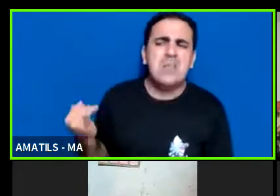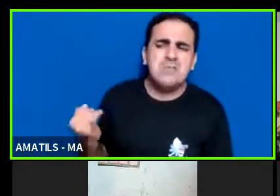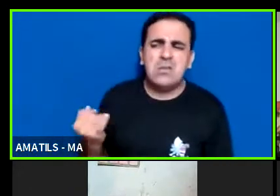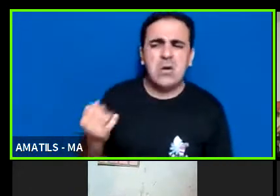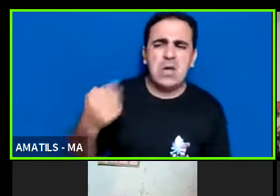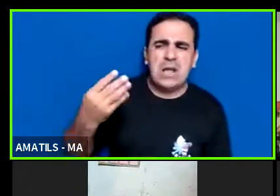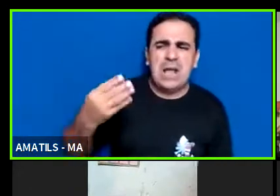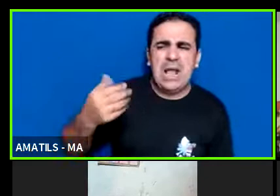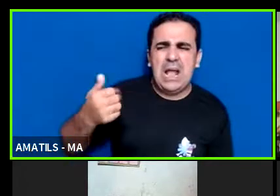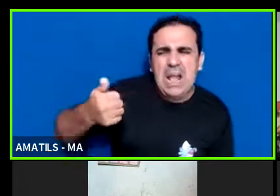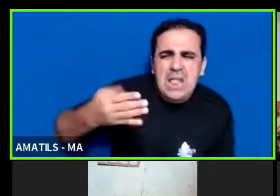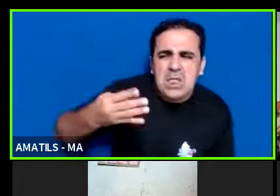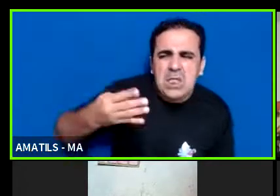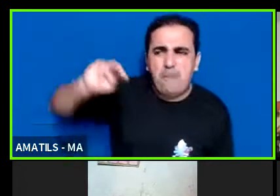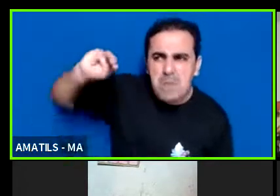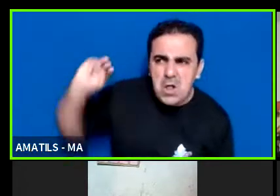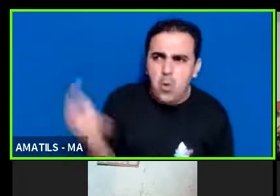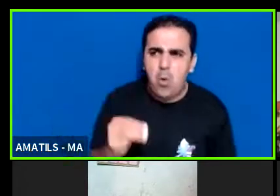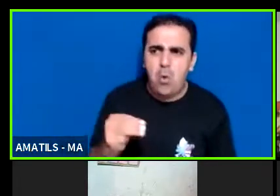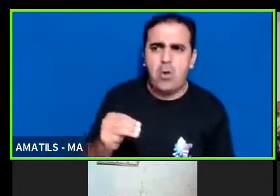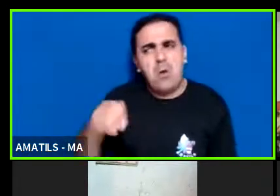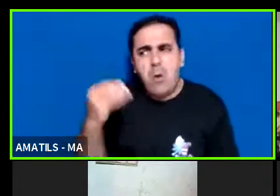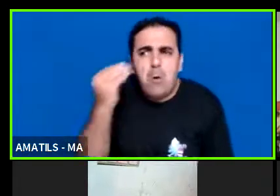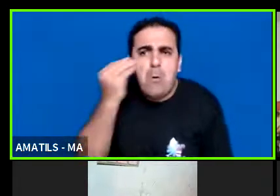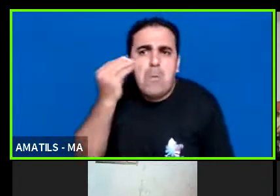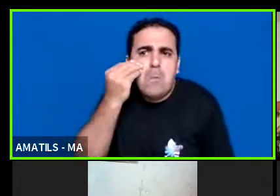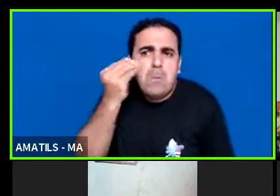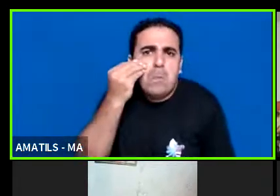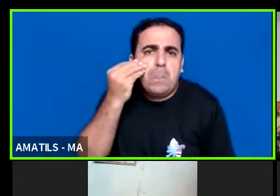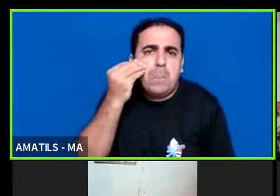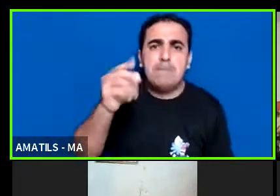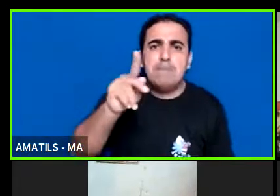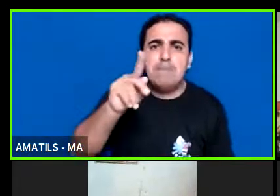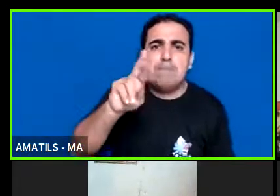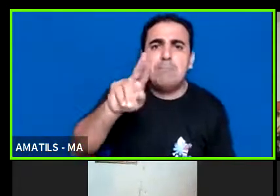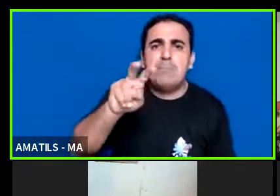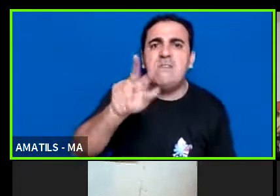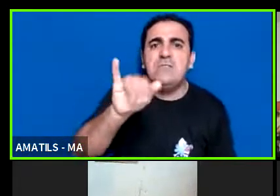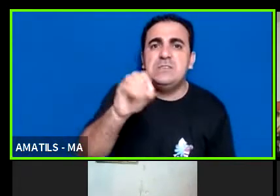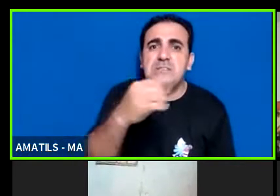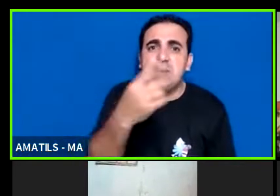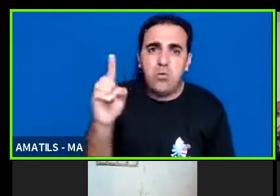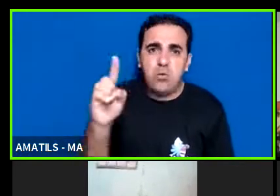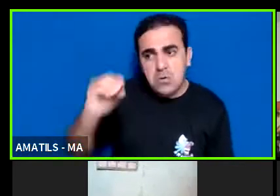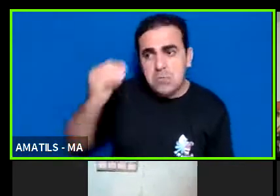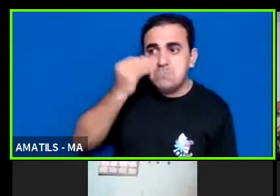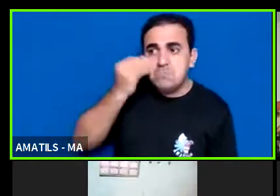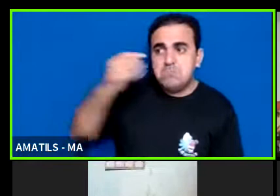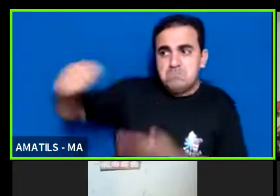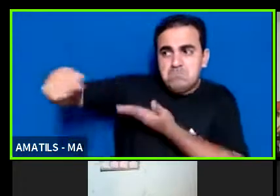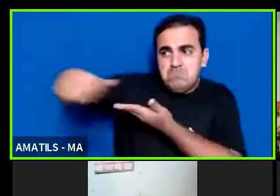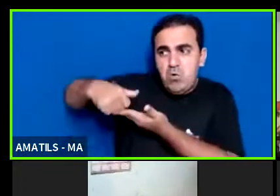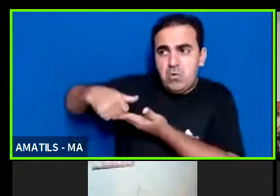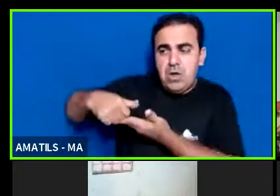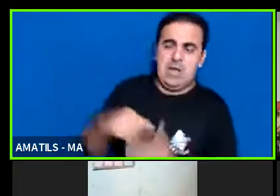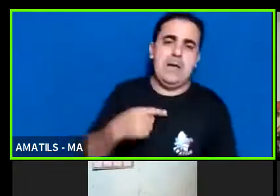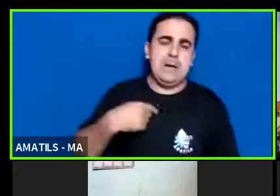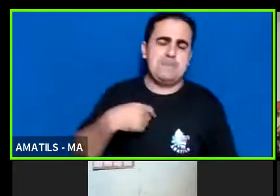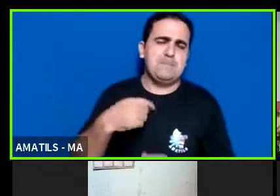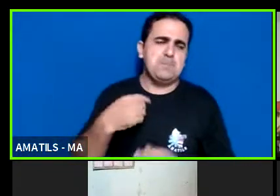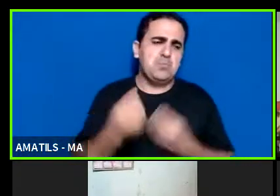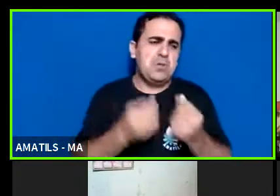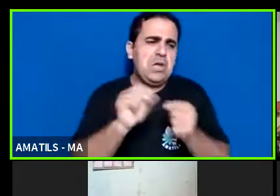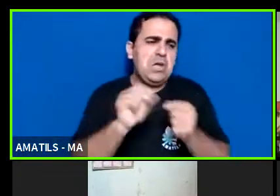oriundos dessa legislação que eu tratei hoje com vocês o que que vai caber especificamente para jogos